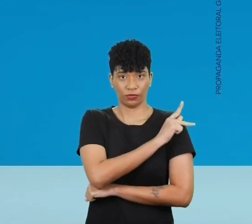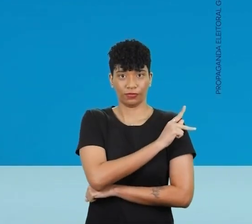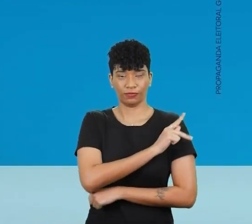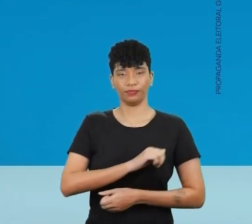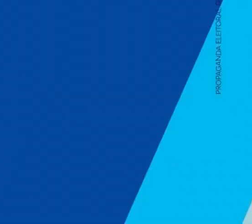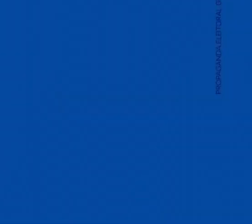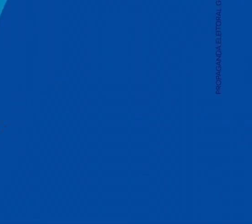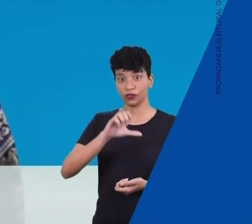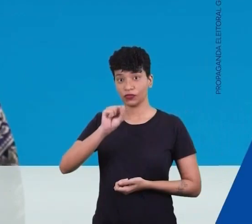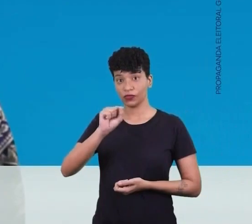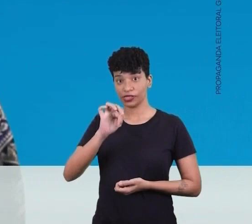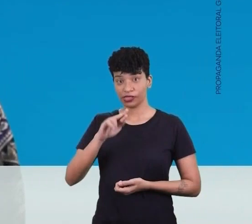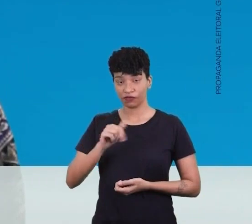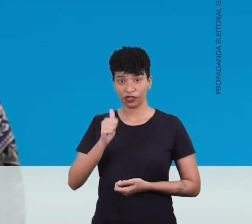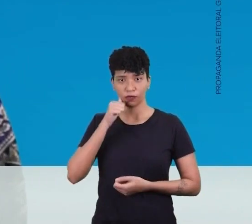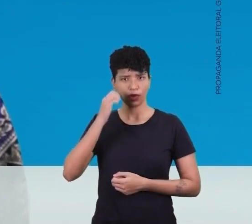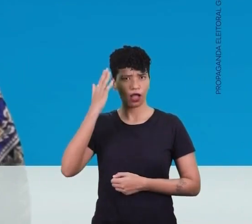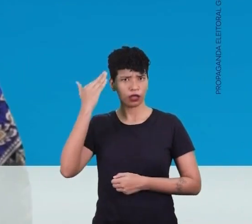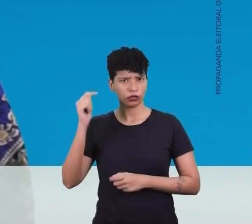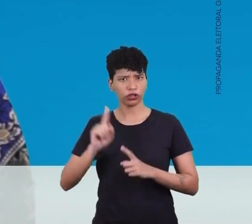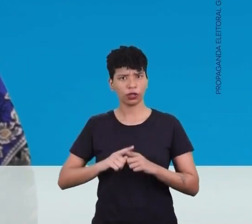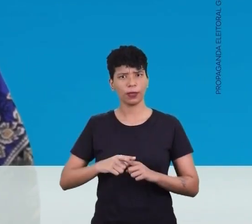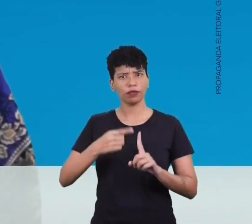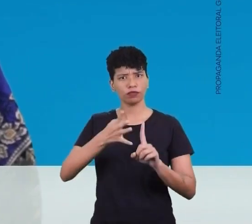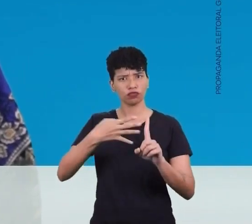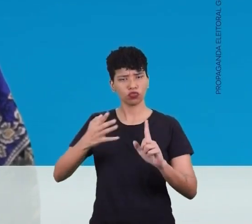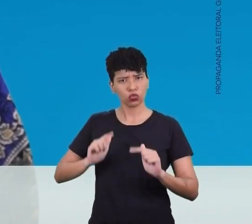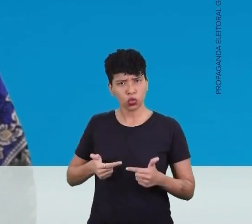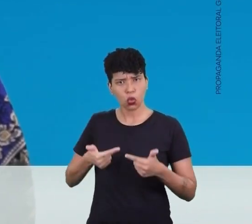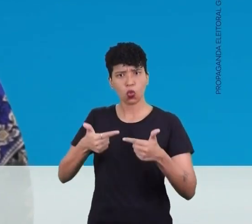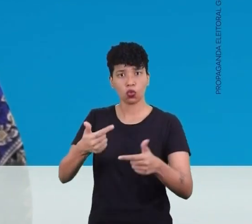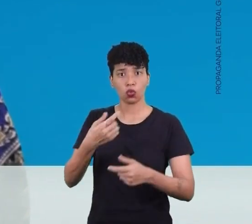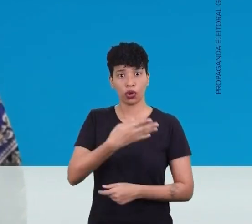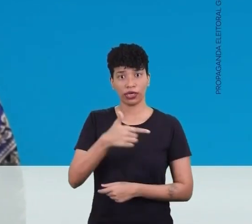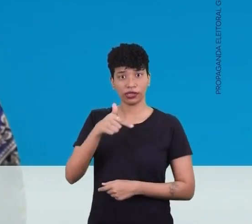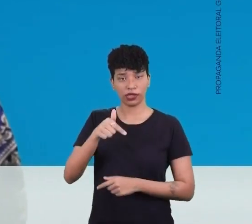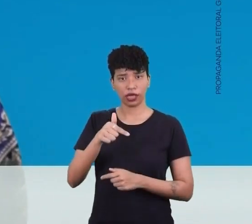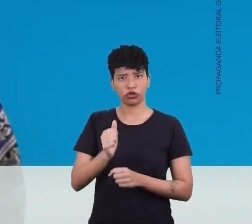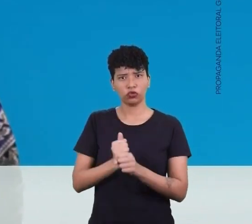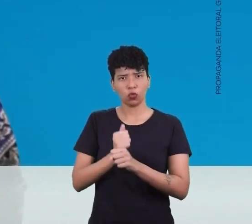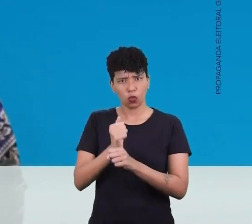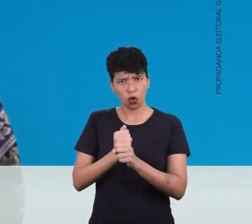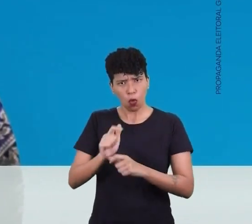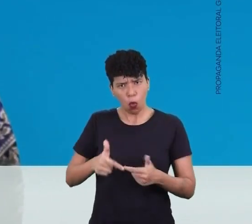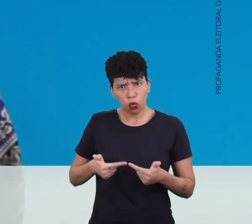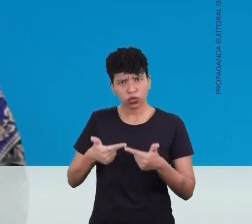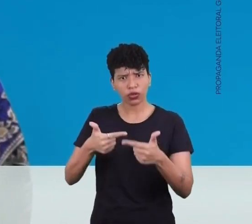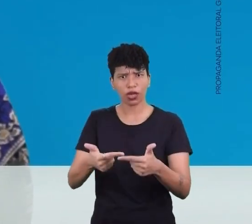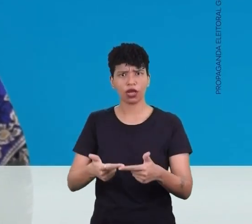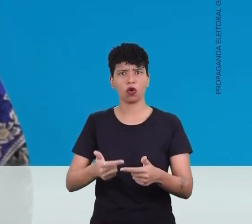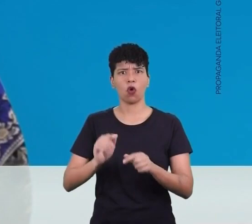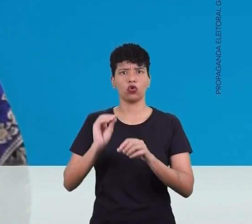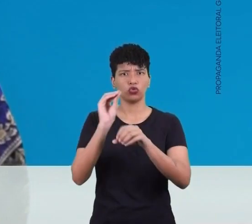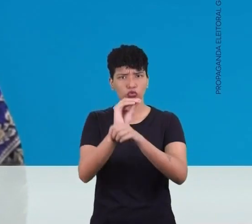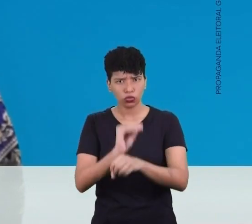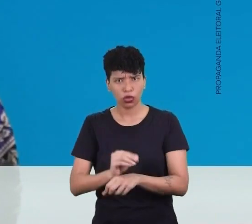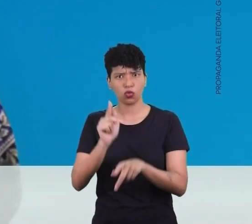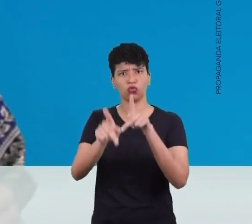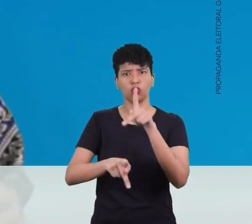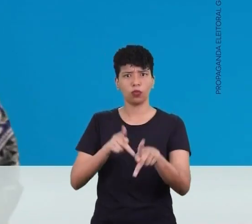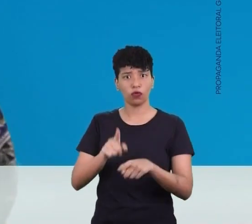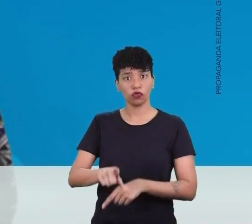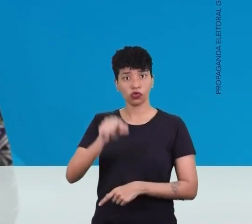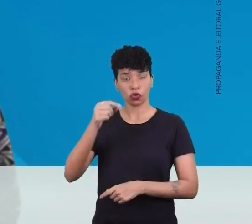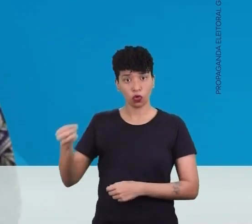mudar o Piauí. Sou Safira Bengel, atriz e ativista cultural. 47 anos fazendo política, sem aproveitar o